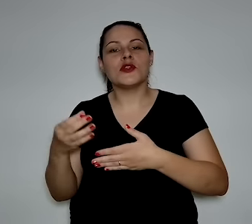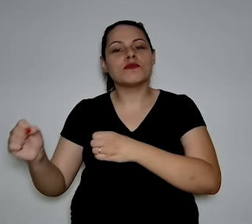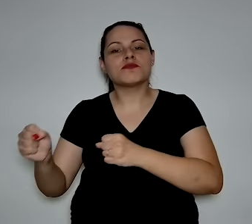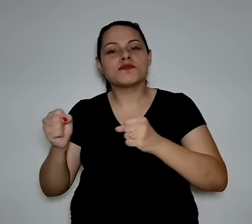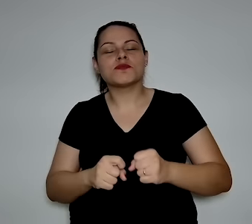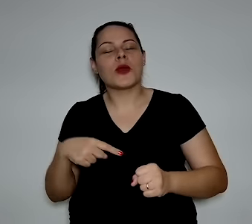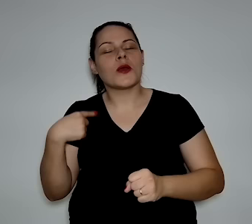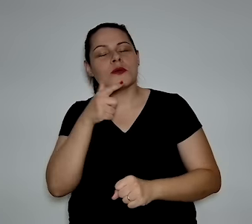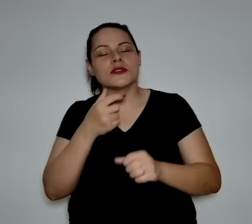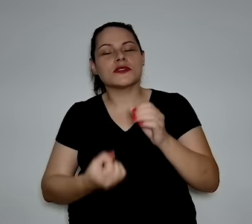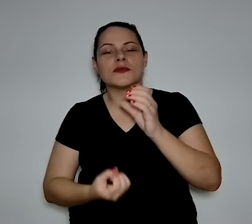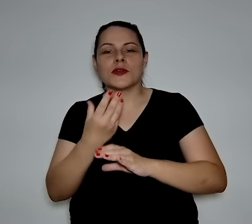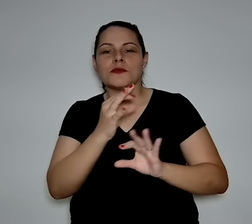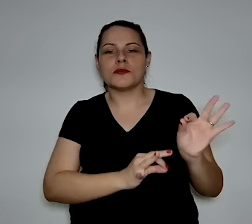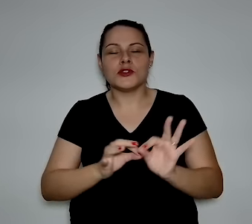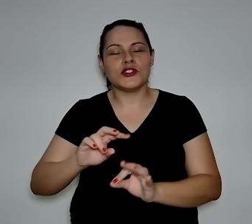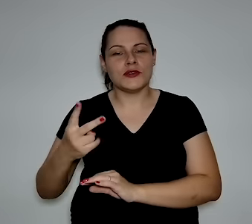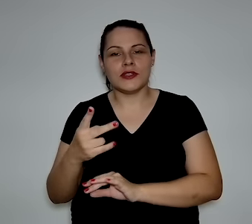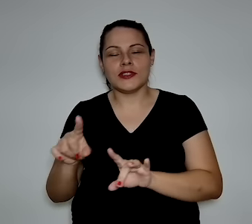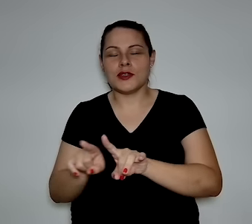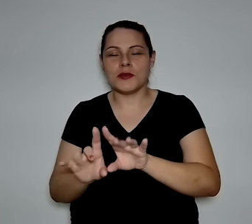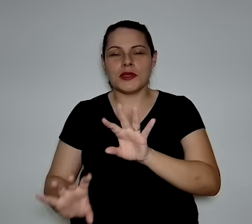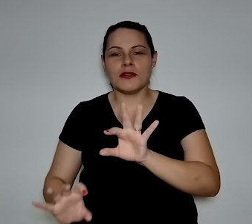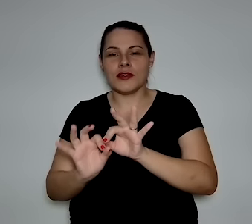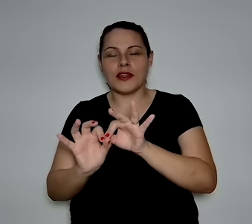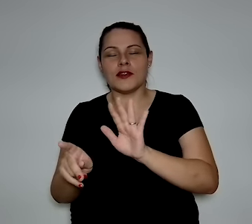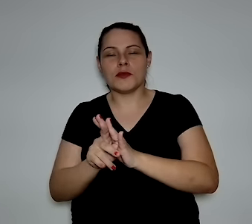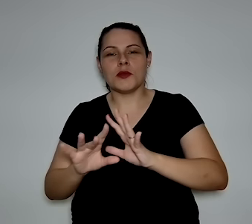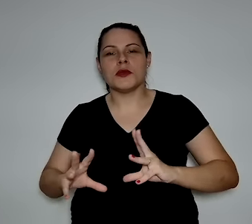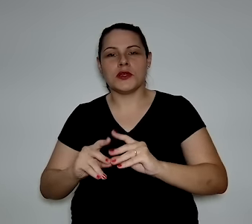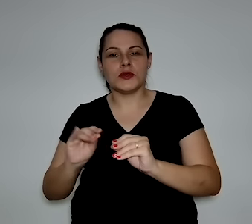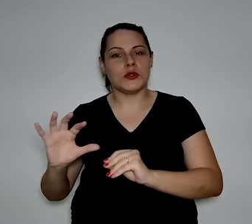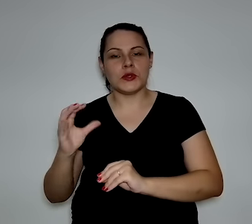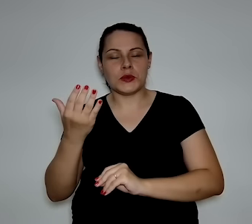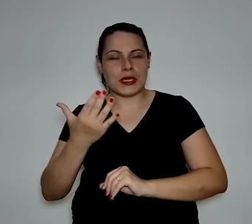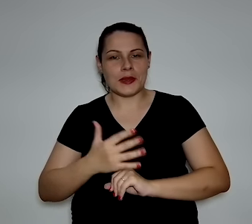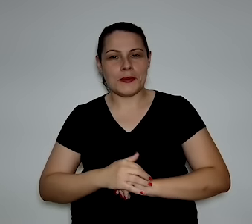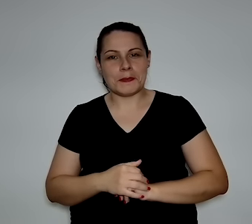possibilidade para os projetos de hidrogênio serem conectados diretamente ao grid.